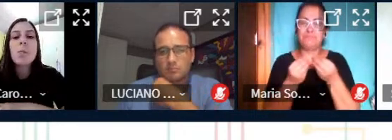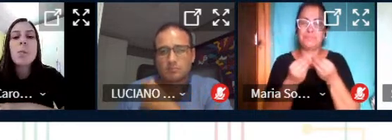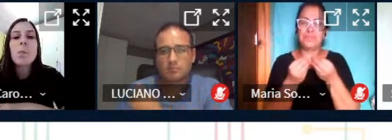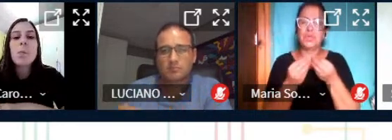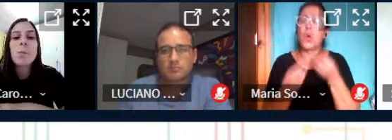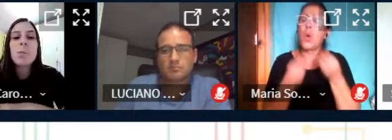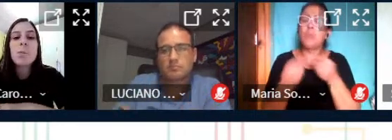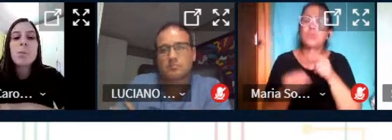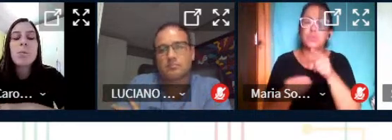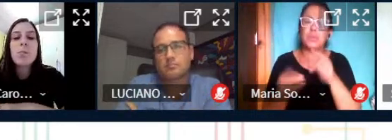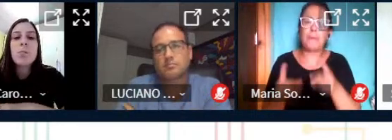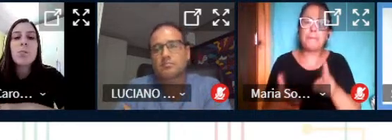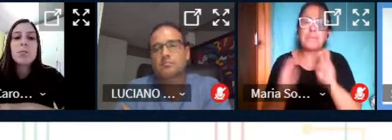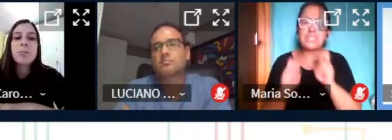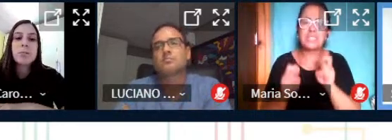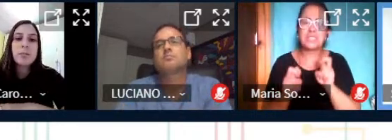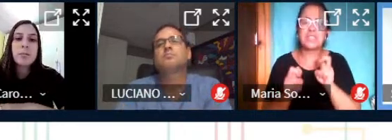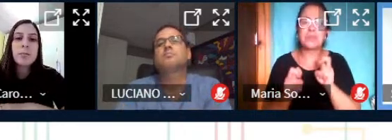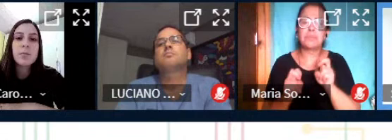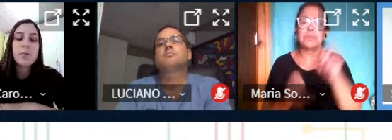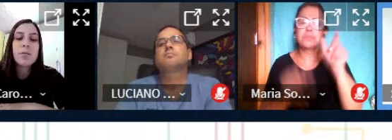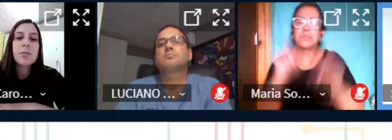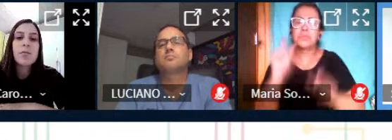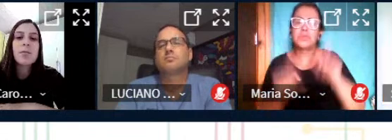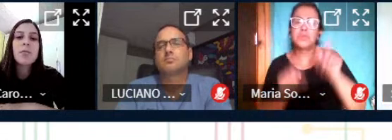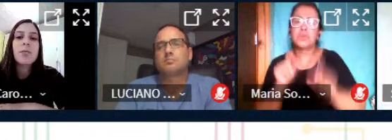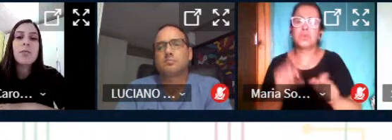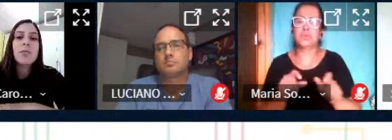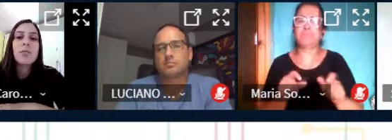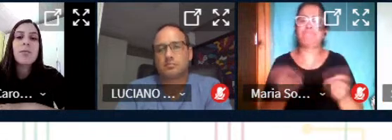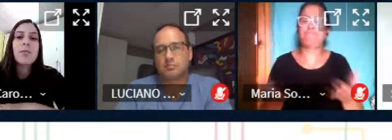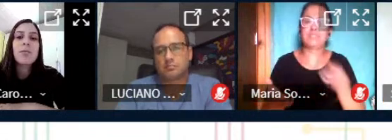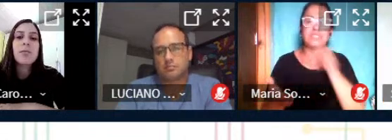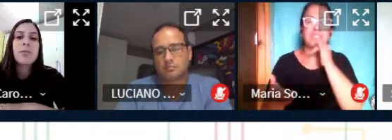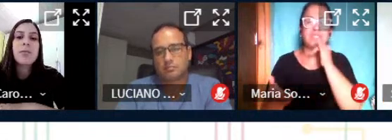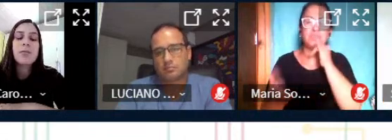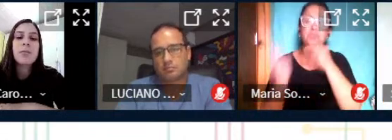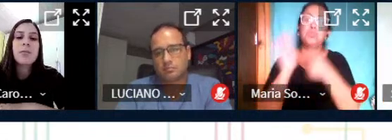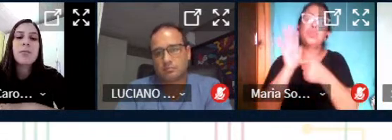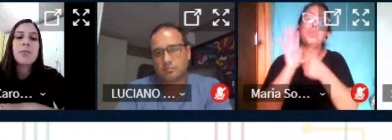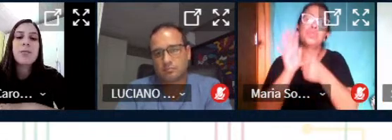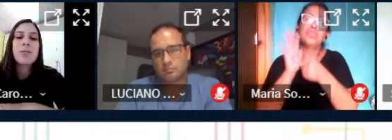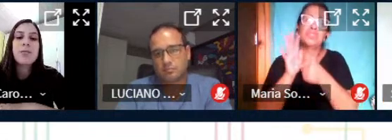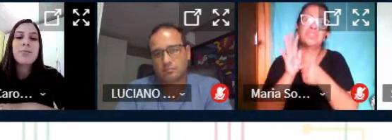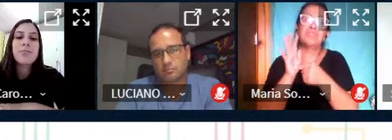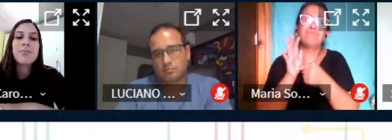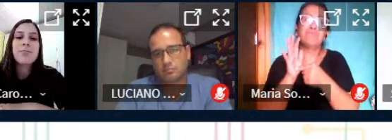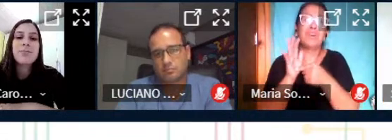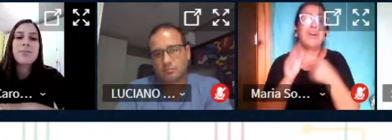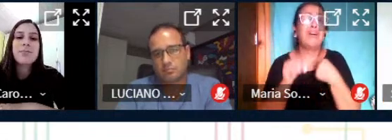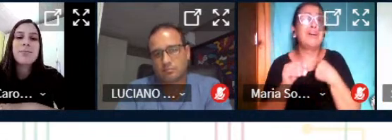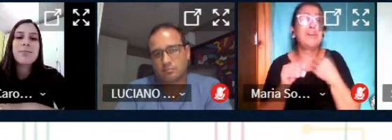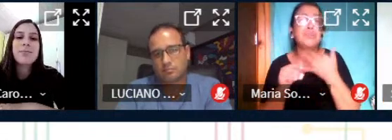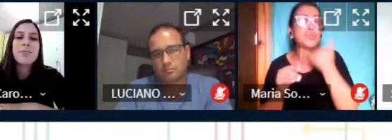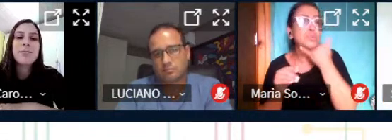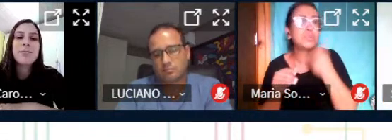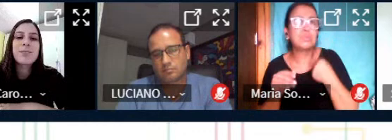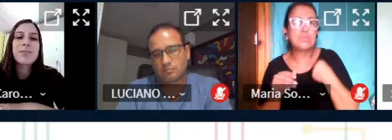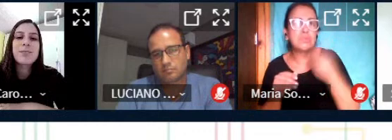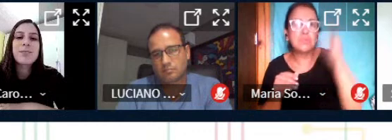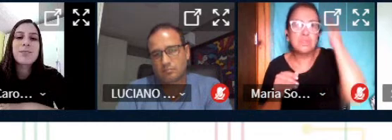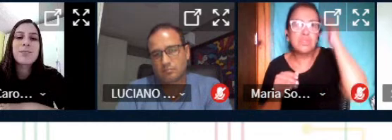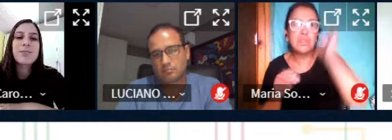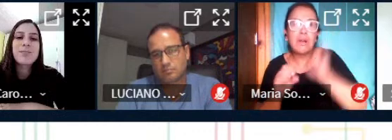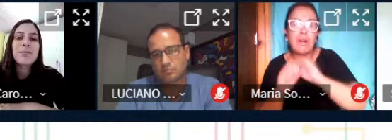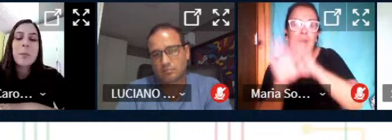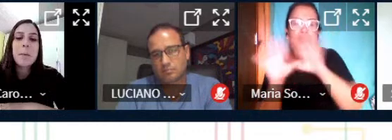tu percebes os demais componentes do grupo no momento tem de explicitar ah eu não compreendi uma dúvida tu achas que ainda tem um certo receio de